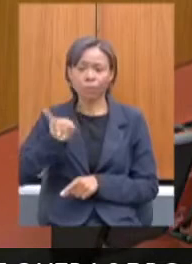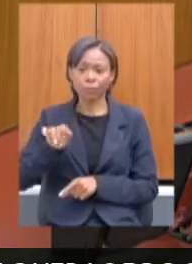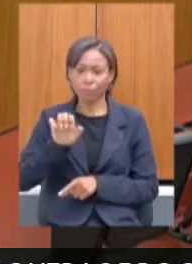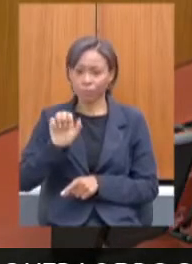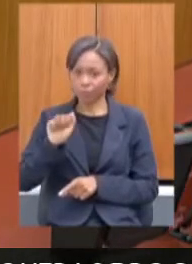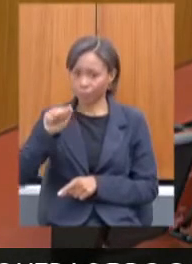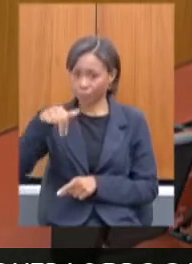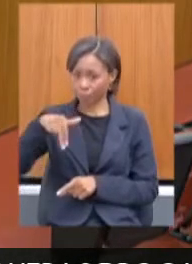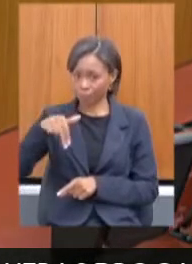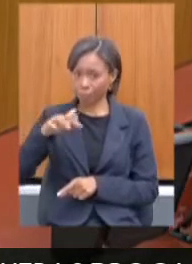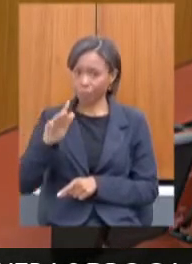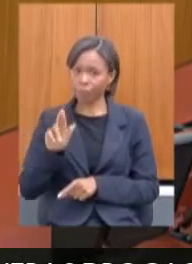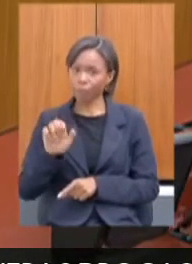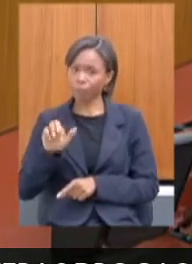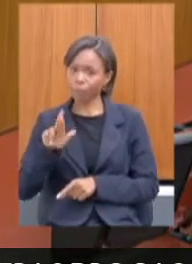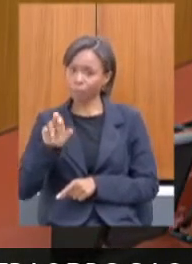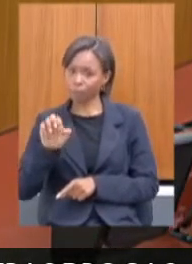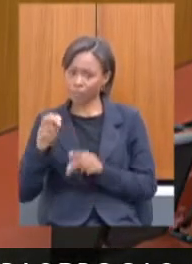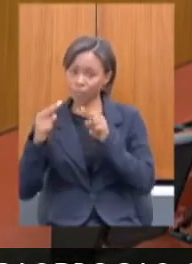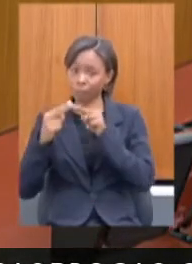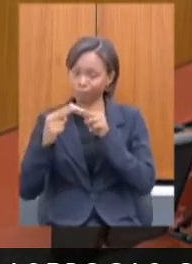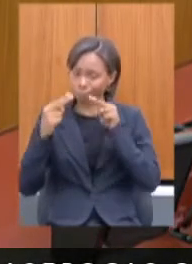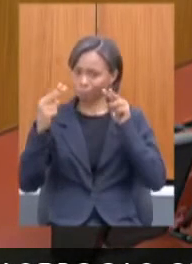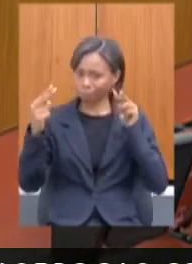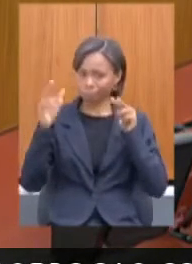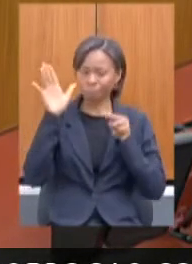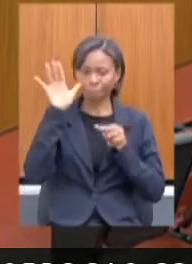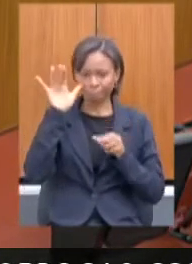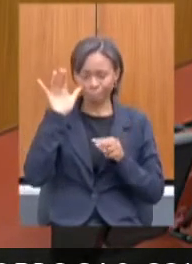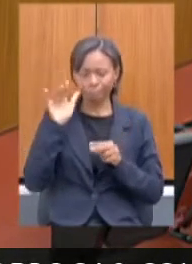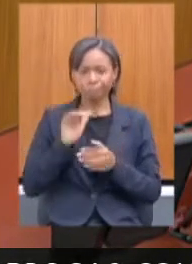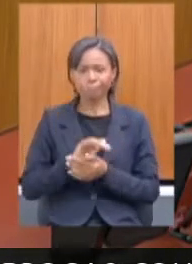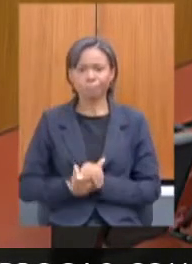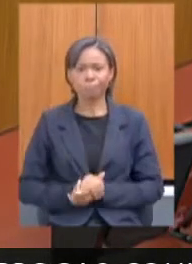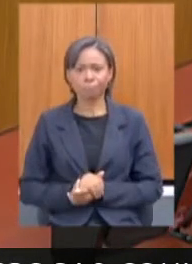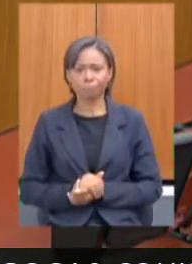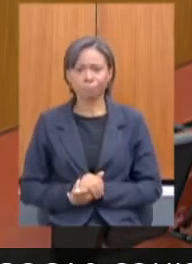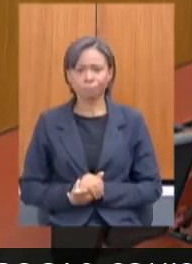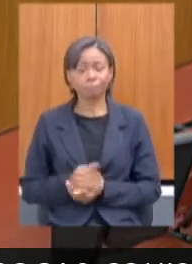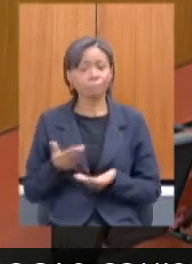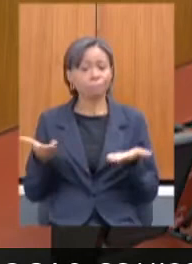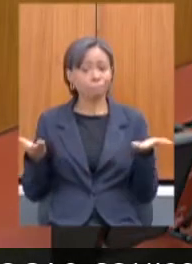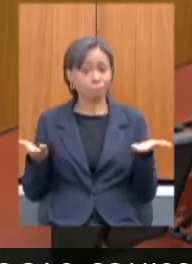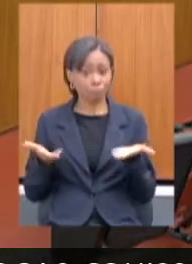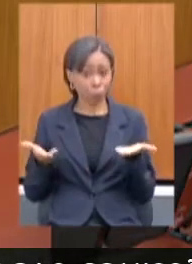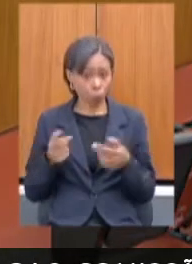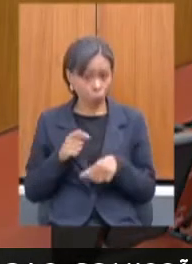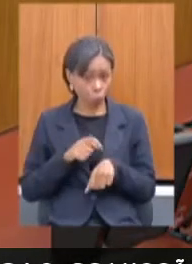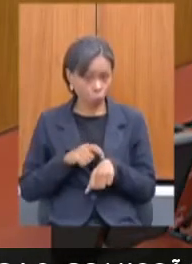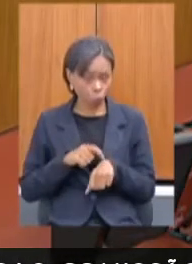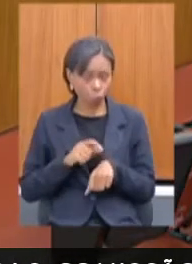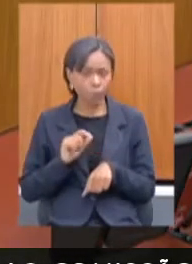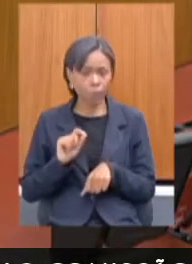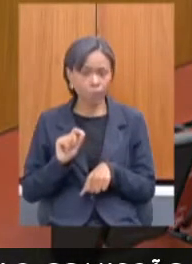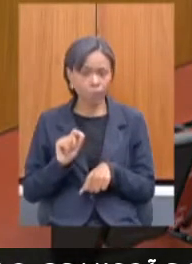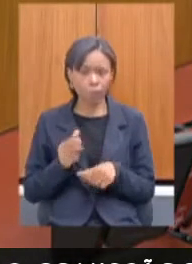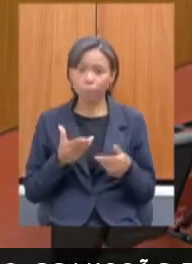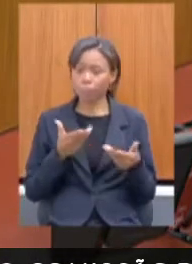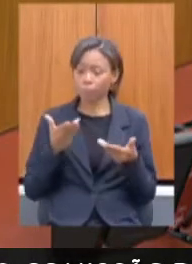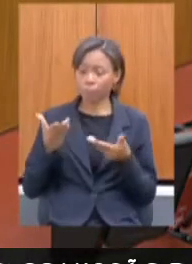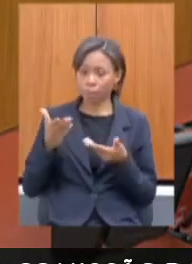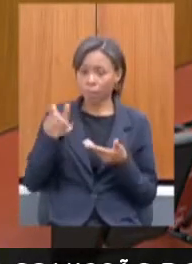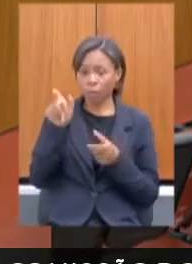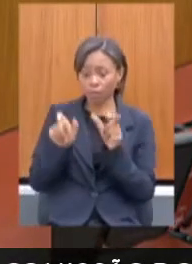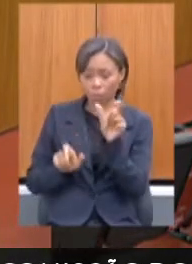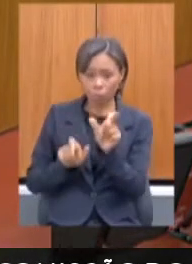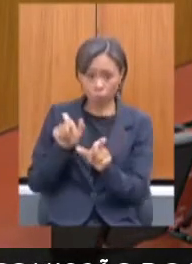também está acompanhando de forma remota essa audiência. Nesse momento, então, eu vou passar, então, para os inscritos que